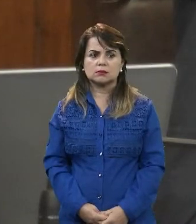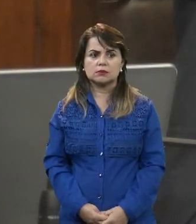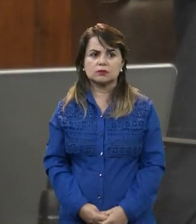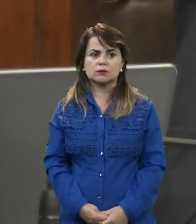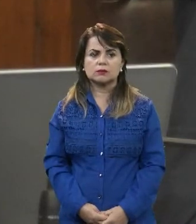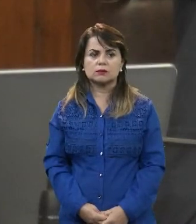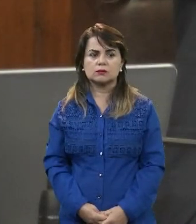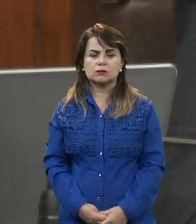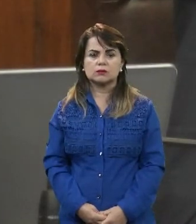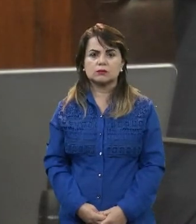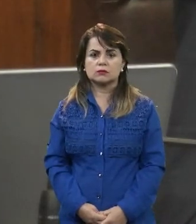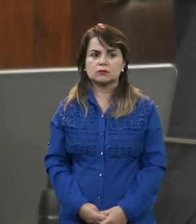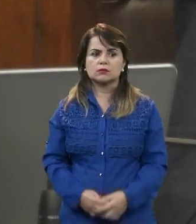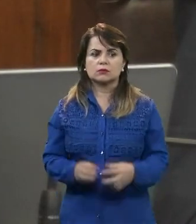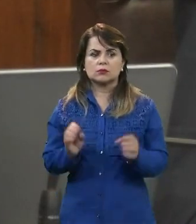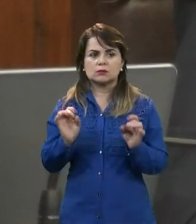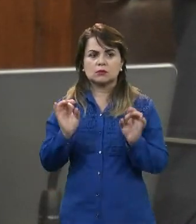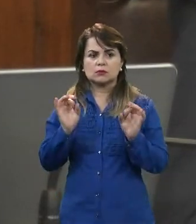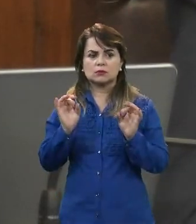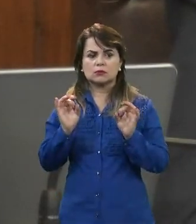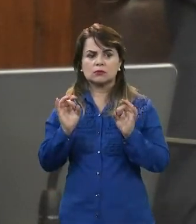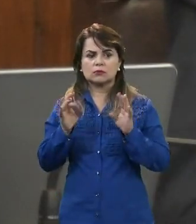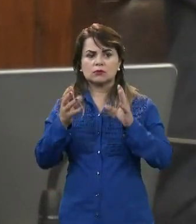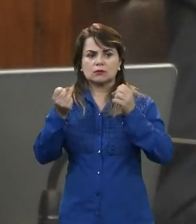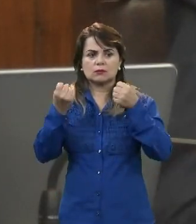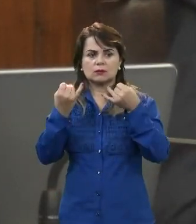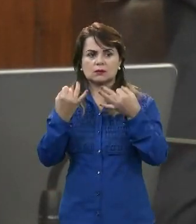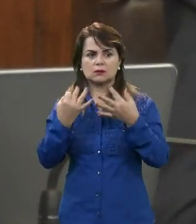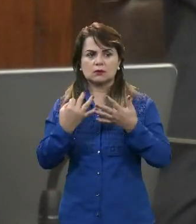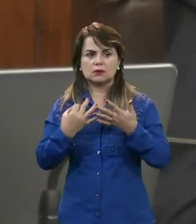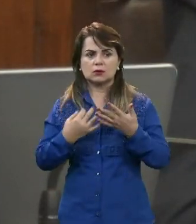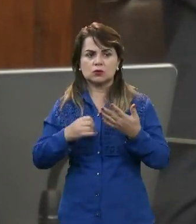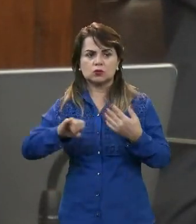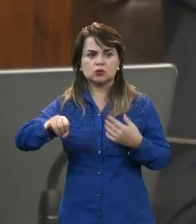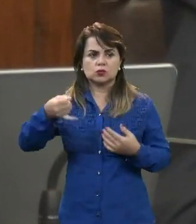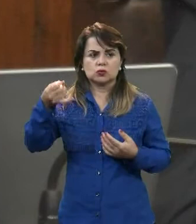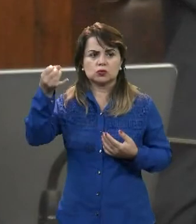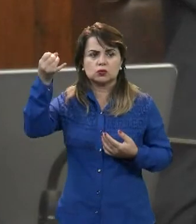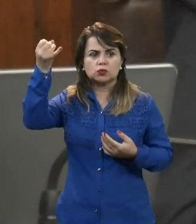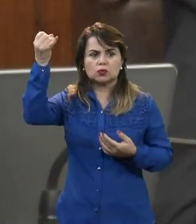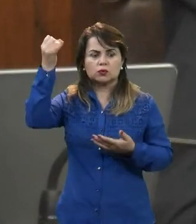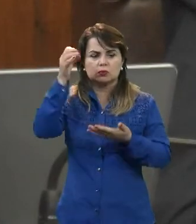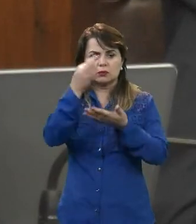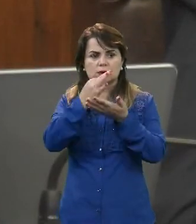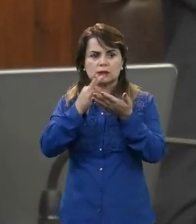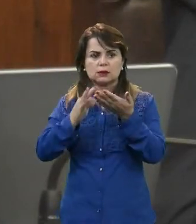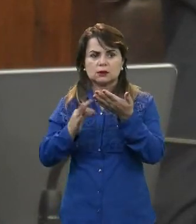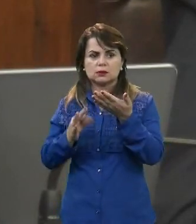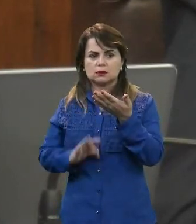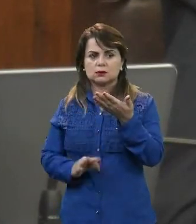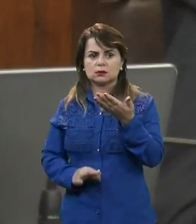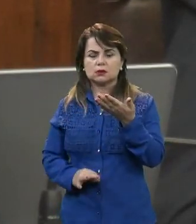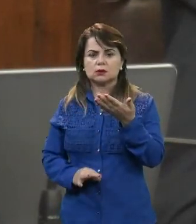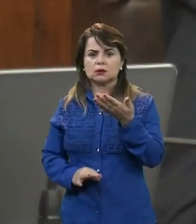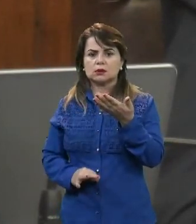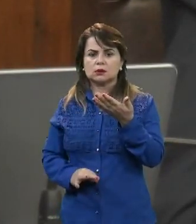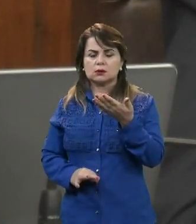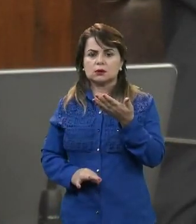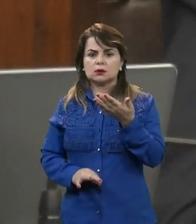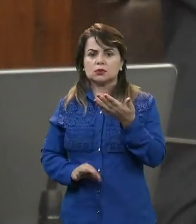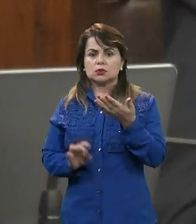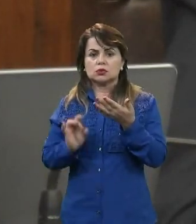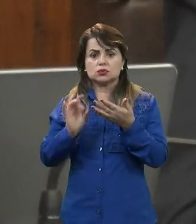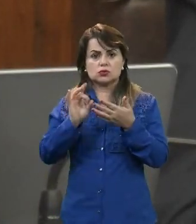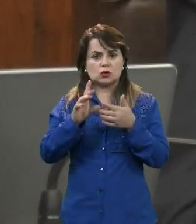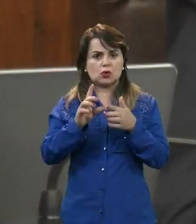Eu só reiterando, eu acho que a questão da taxa de juros, a gente acabou falando antes, ela não é só a questão da